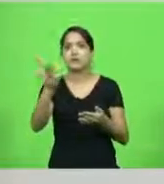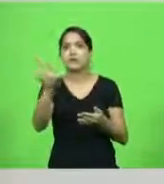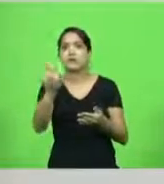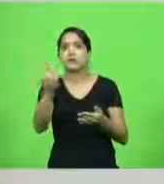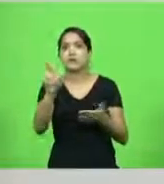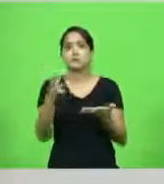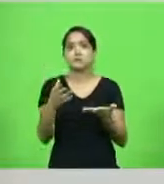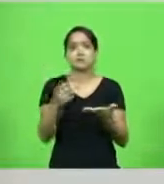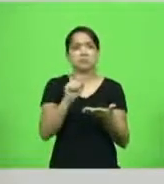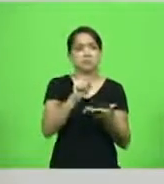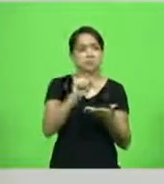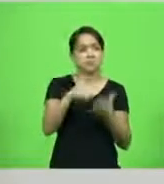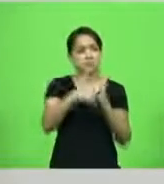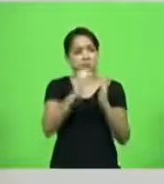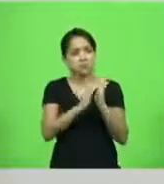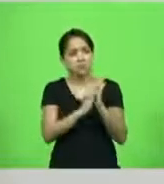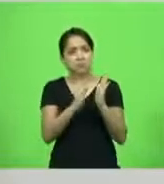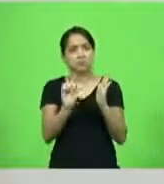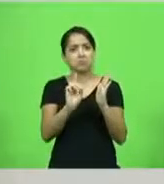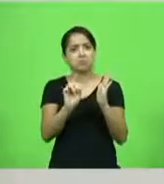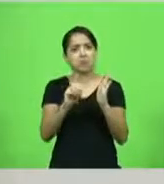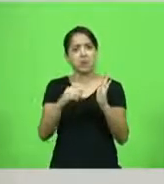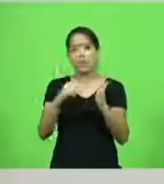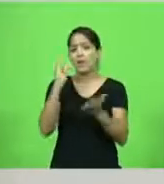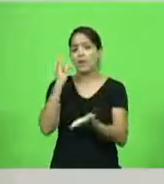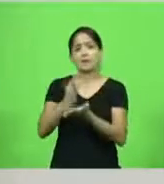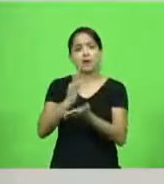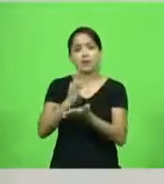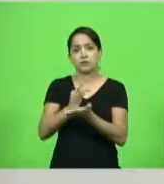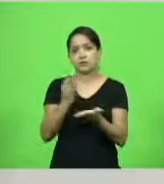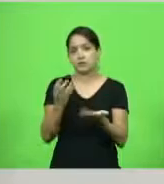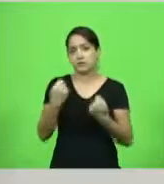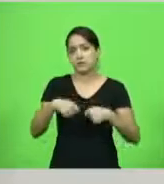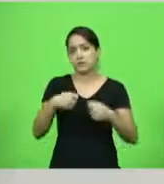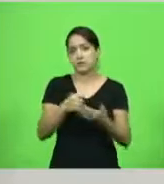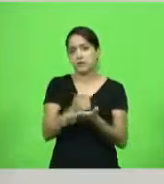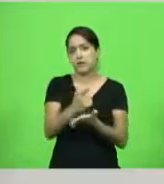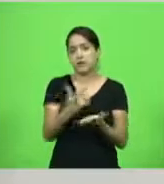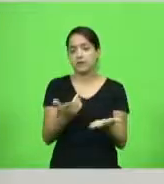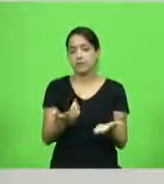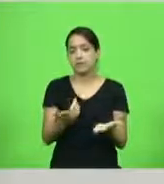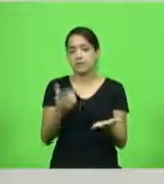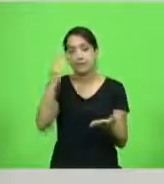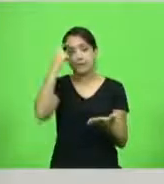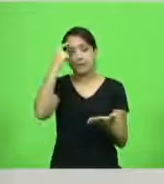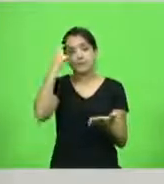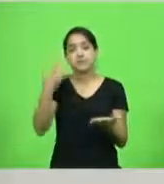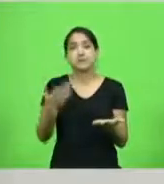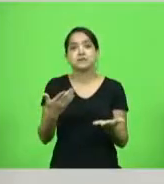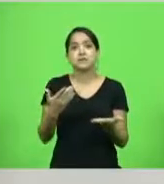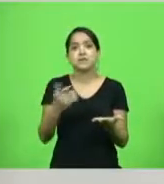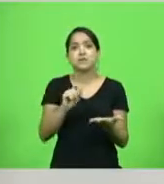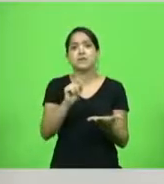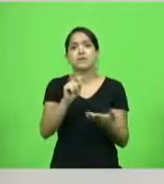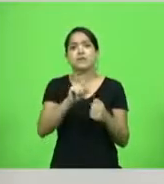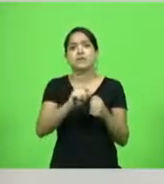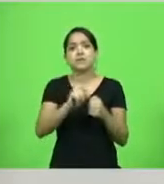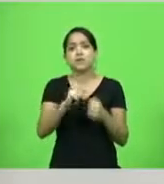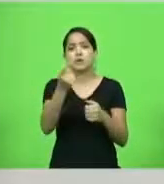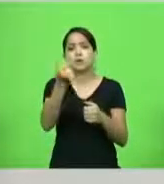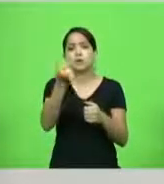Ele falou, mas o é isso? É uma multa? Não, é a taxa que você cobra aqui dentro. Aí você fica pensando, o que é feito com esse dinheiro?